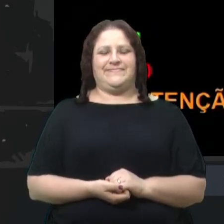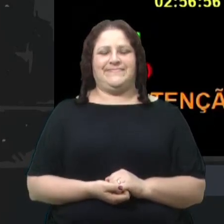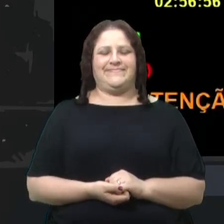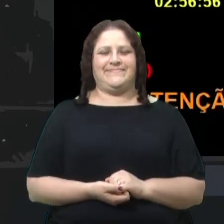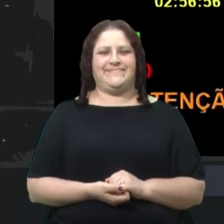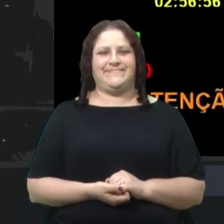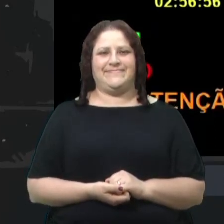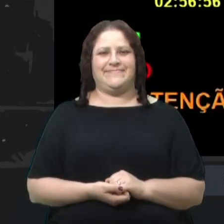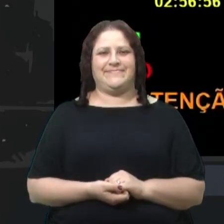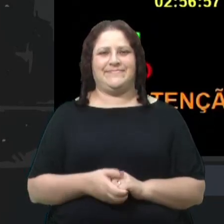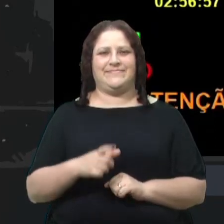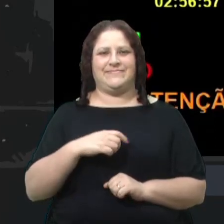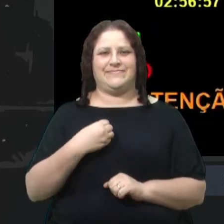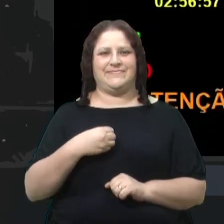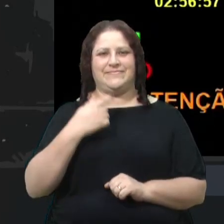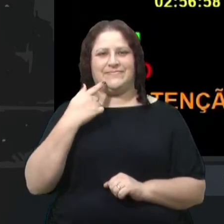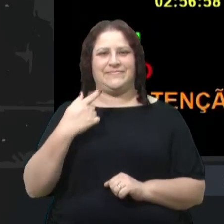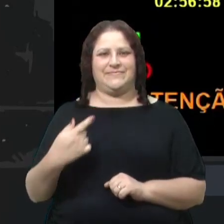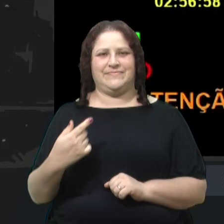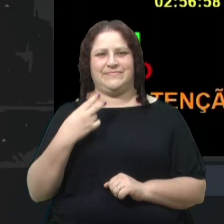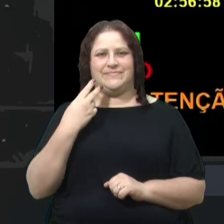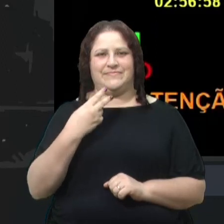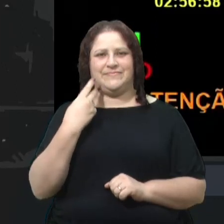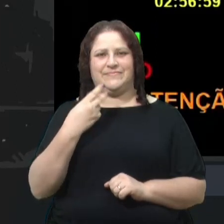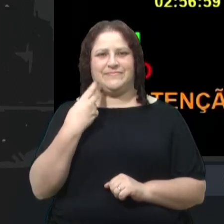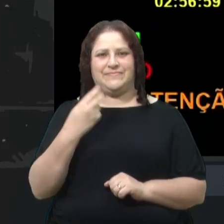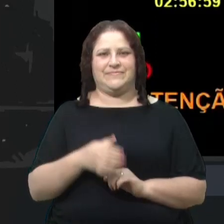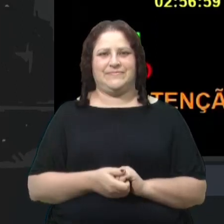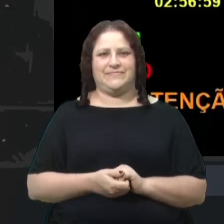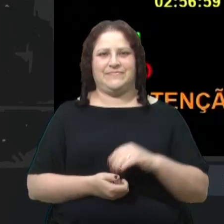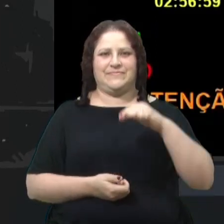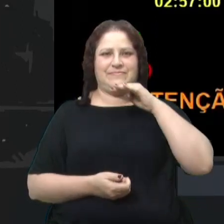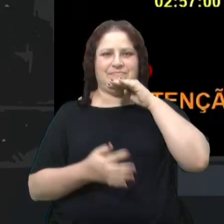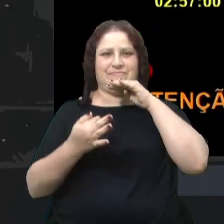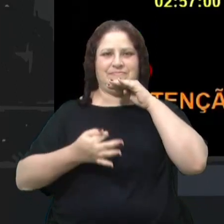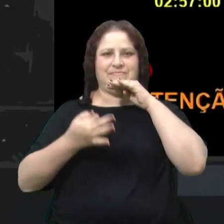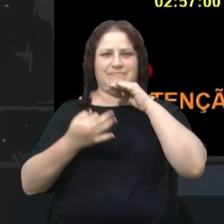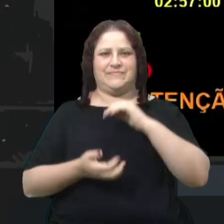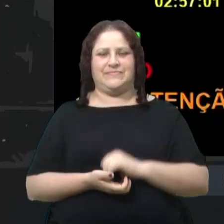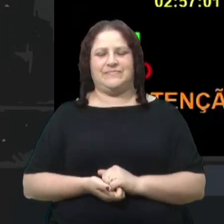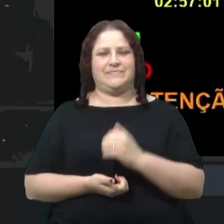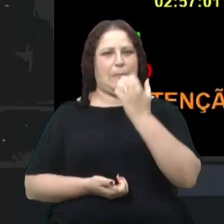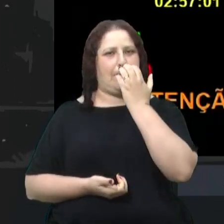Presente, senhor presidente. Mortola ausente, senhor Camiles.